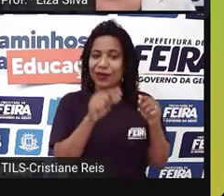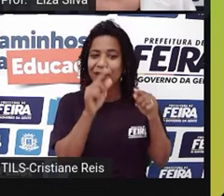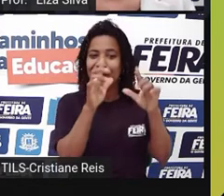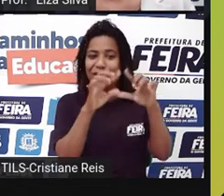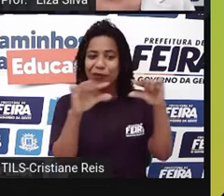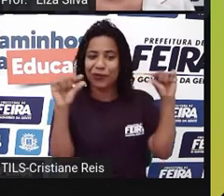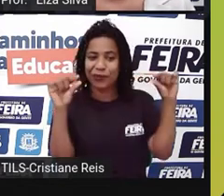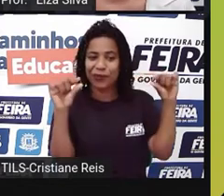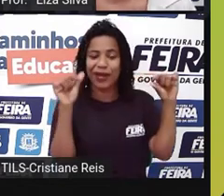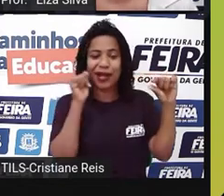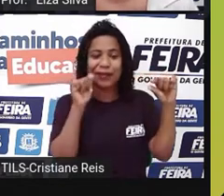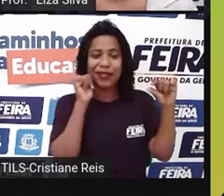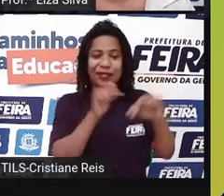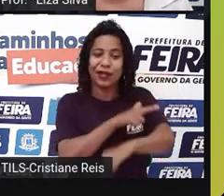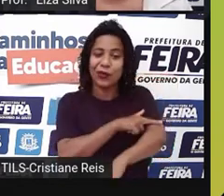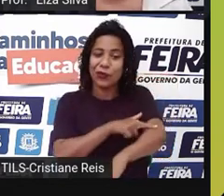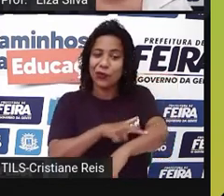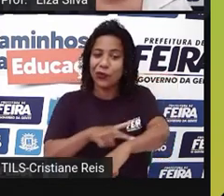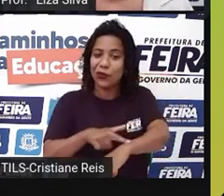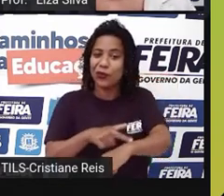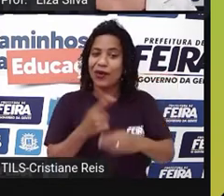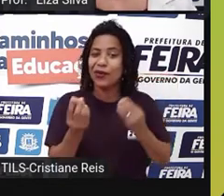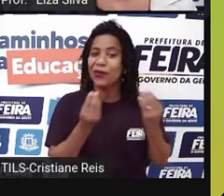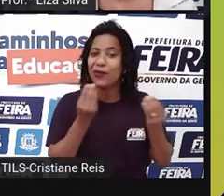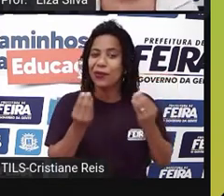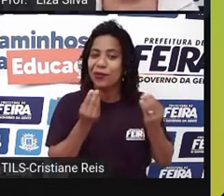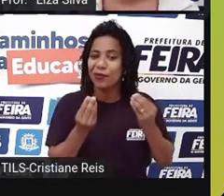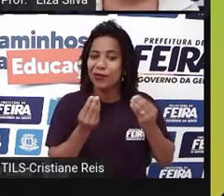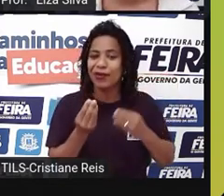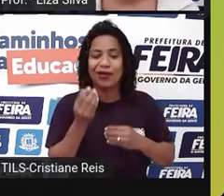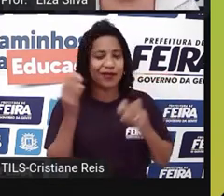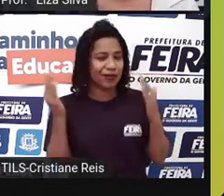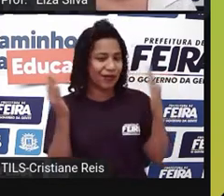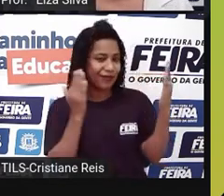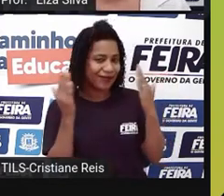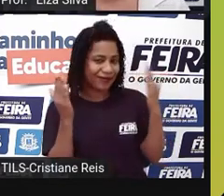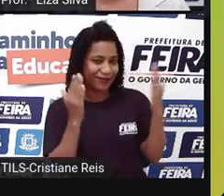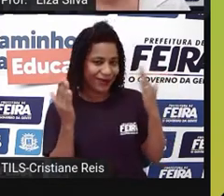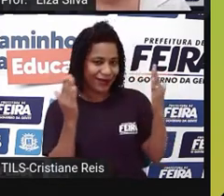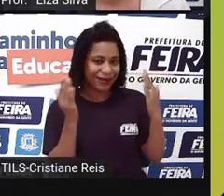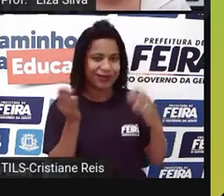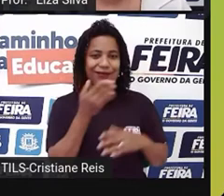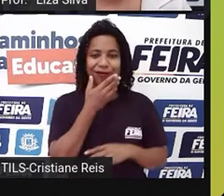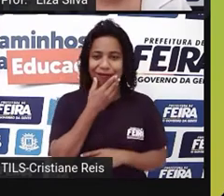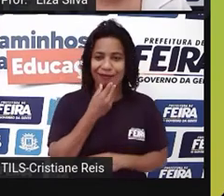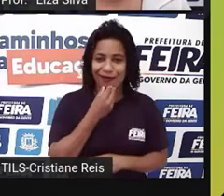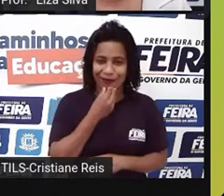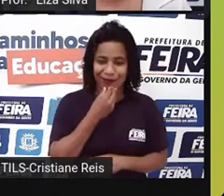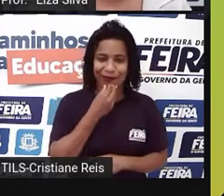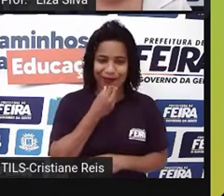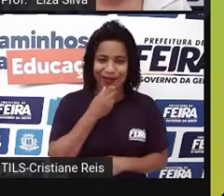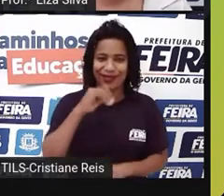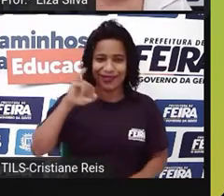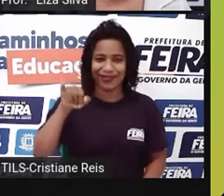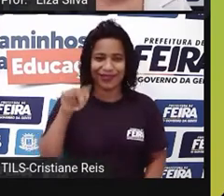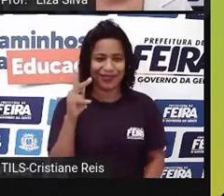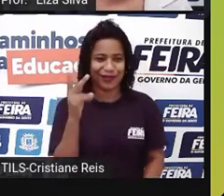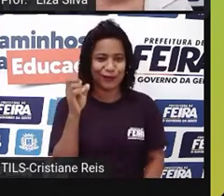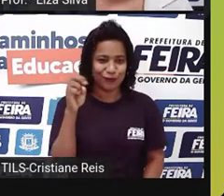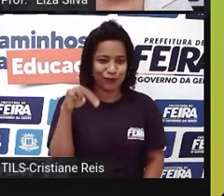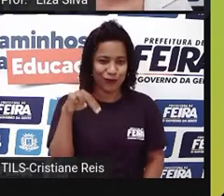como o Mary se comportou na entrevista e vamos comparar com a entrevista do John. Okay? Let's go.